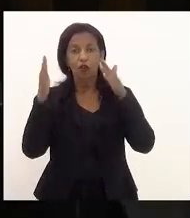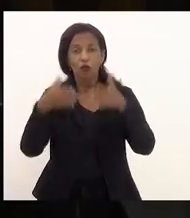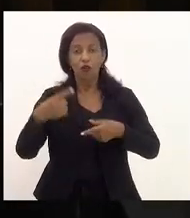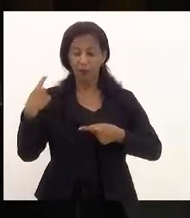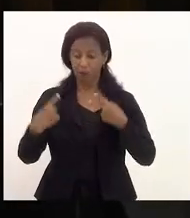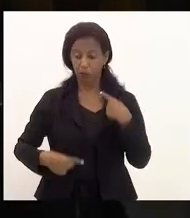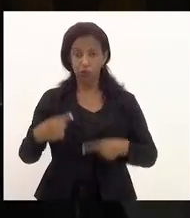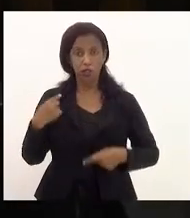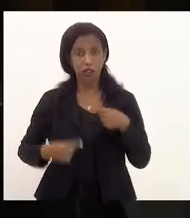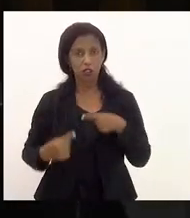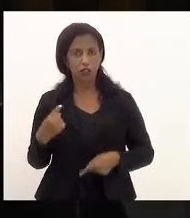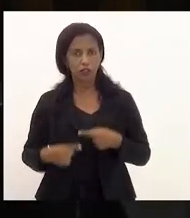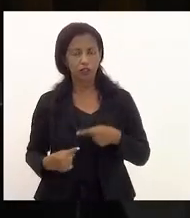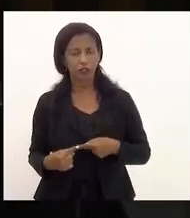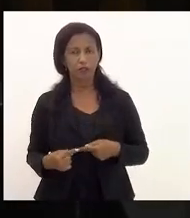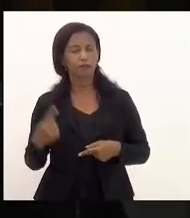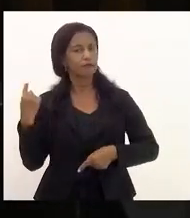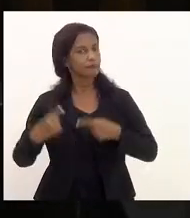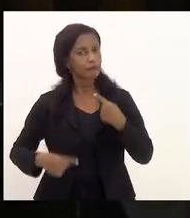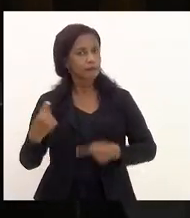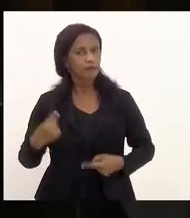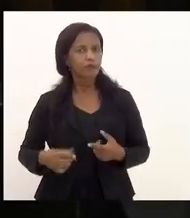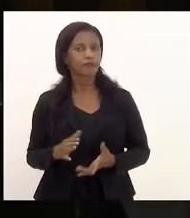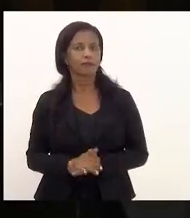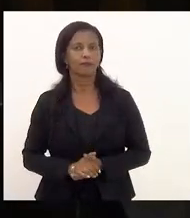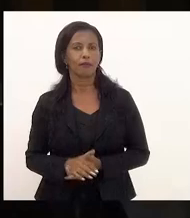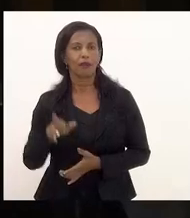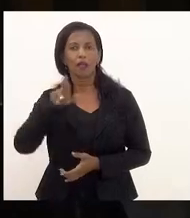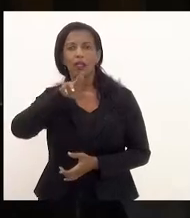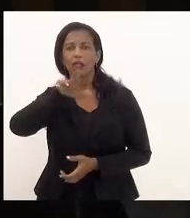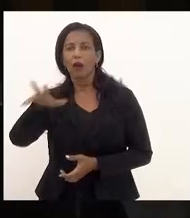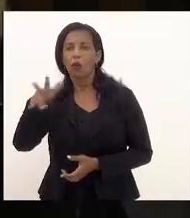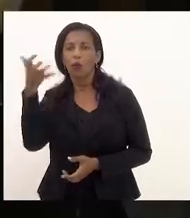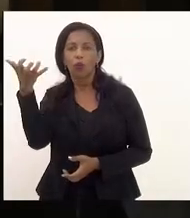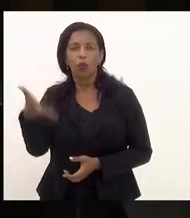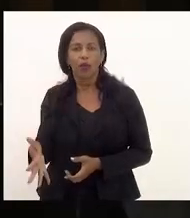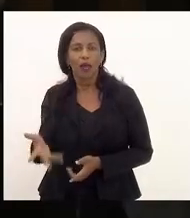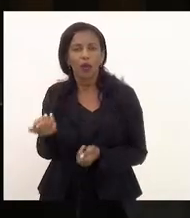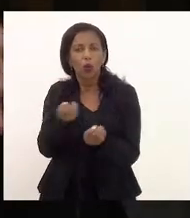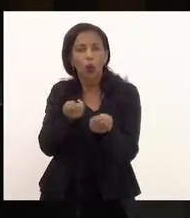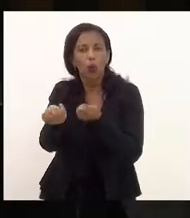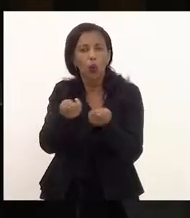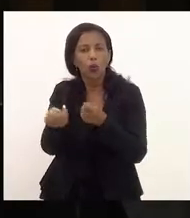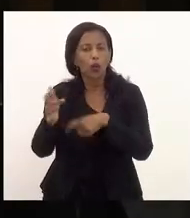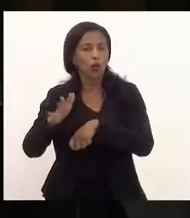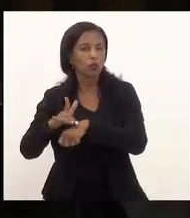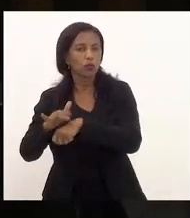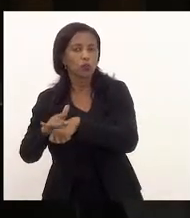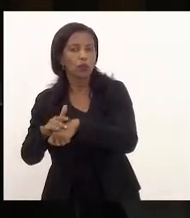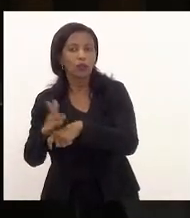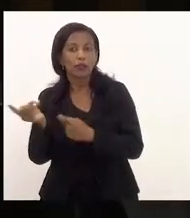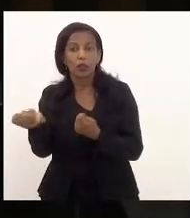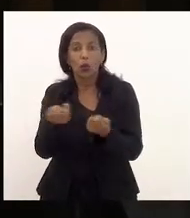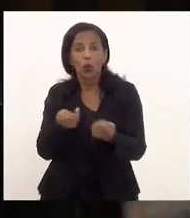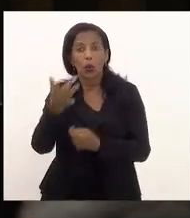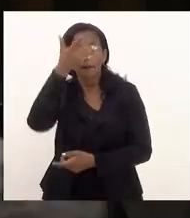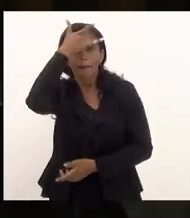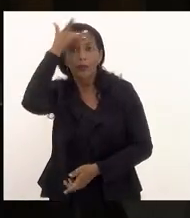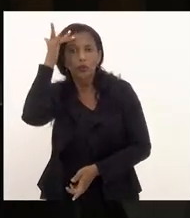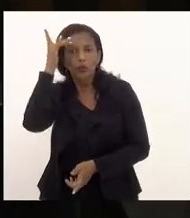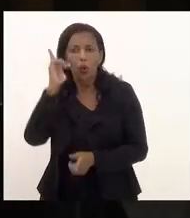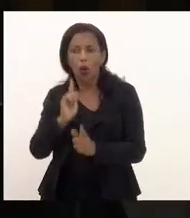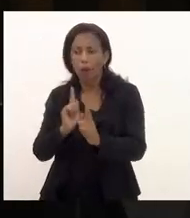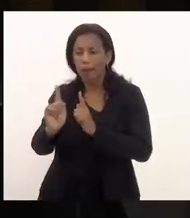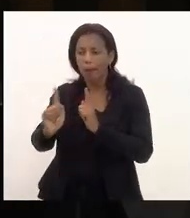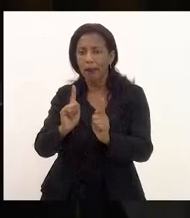politicagem, é a politicagem. Não querem controlar a doença, querem controlar as pessoas,